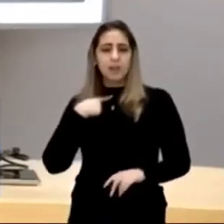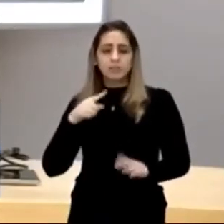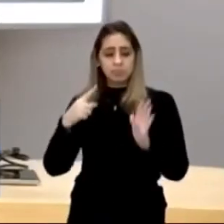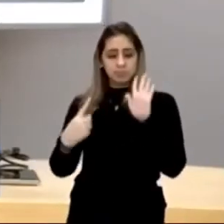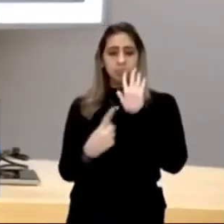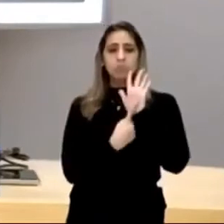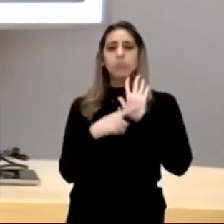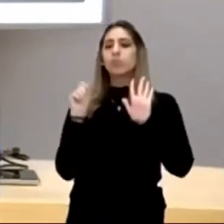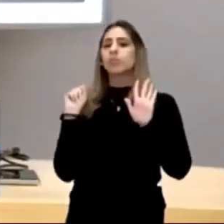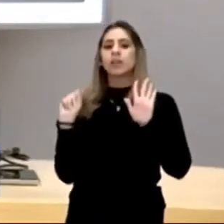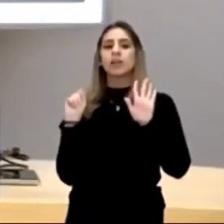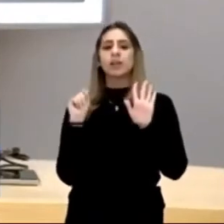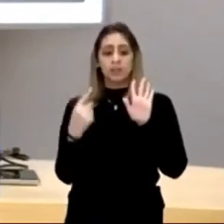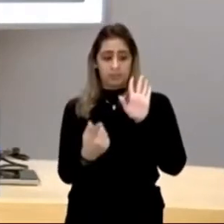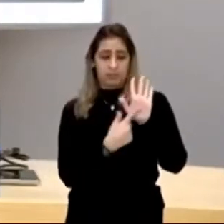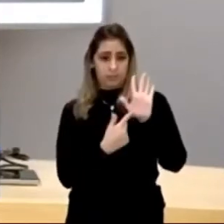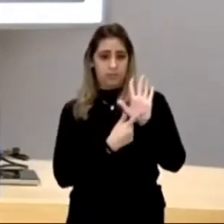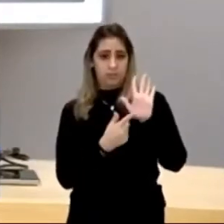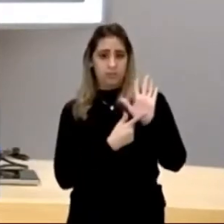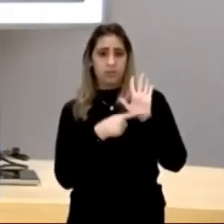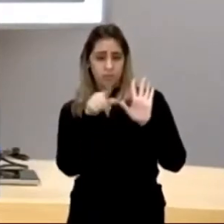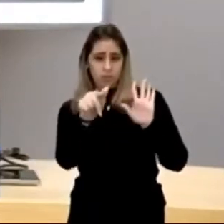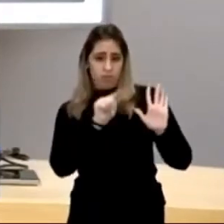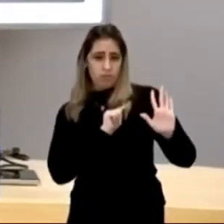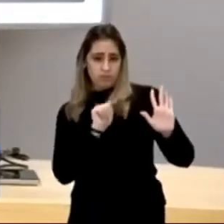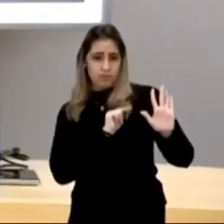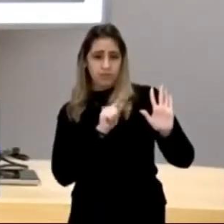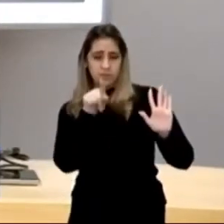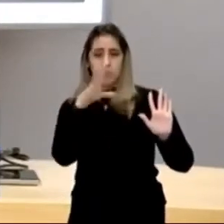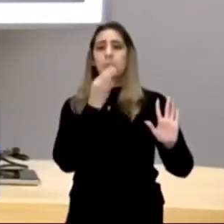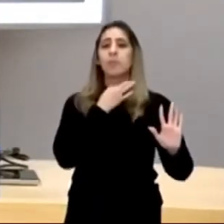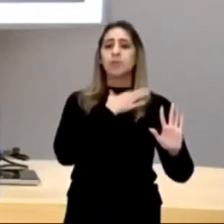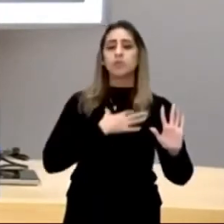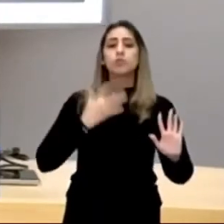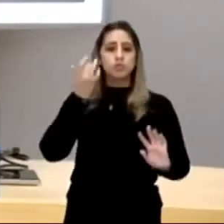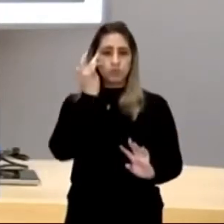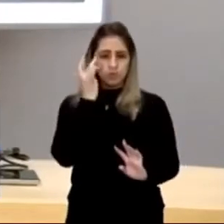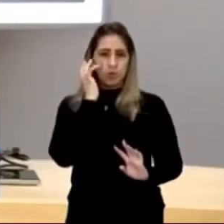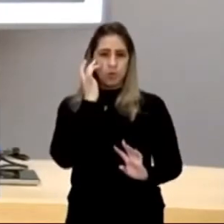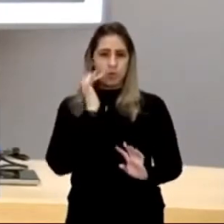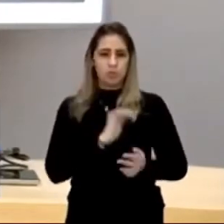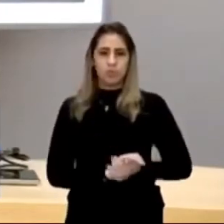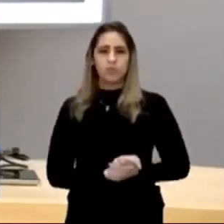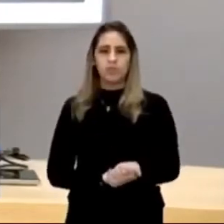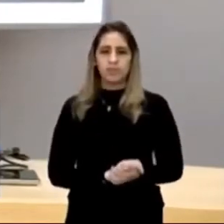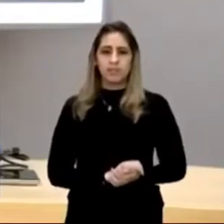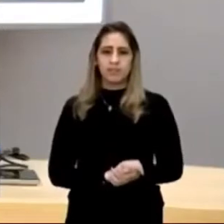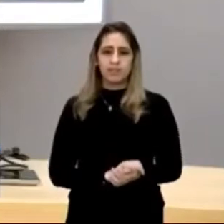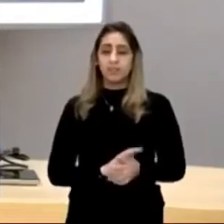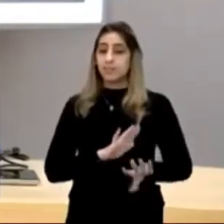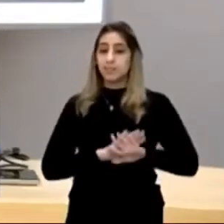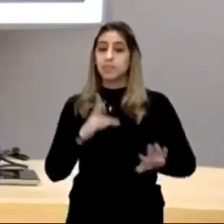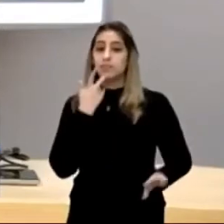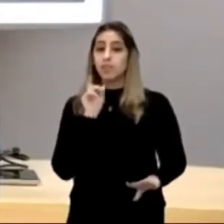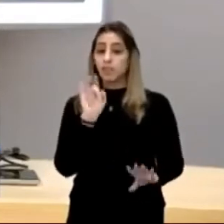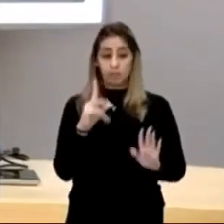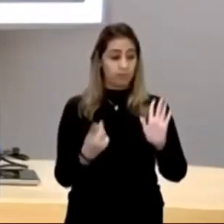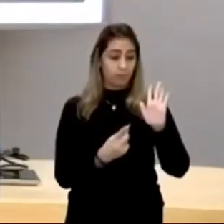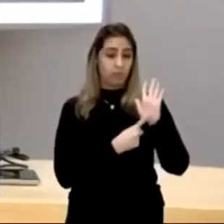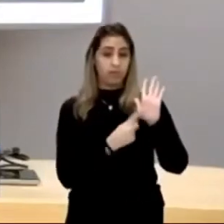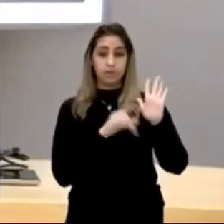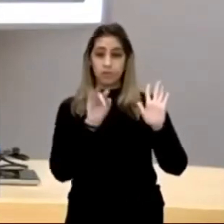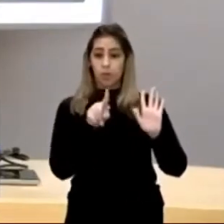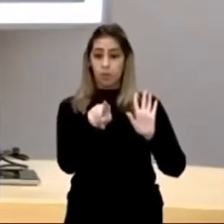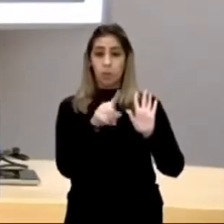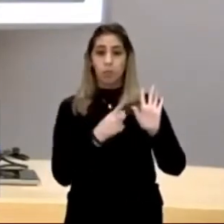assim, aqui, isso aí, que você tem aí, no seu pescoço, de ouro, sem falar, sem falar, só apontando, isso